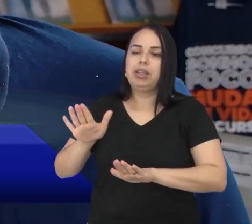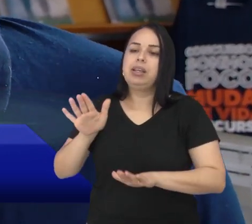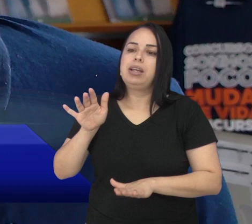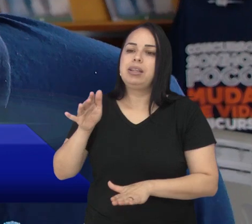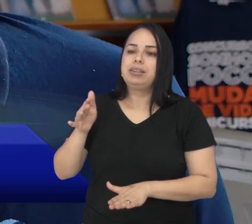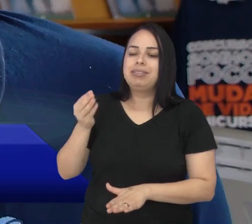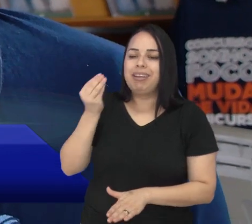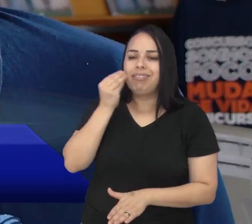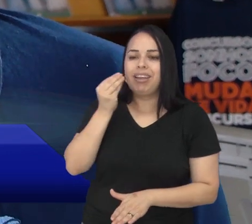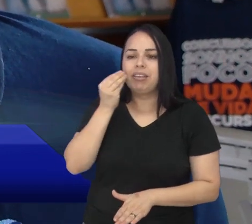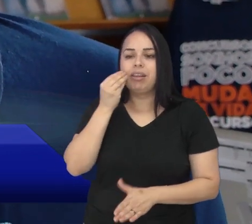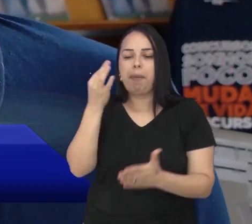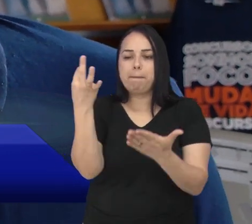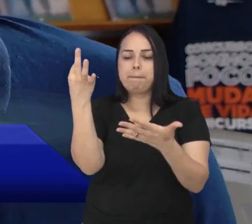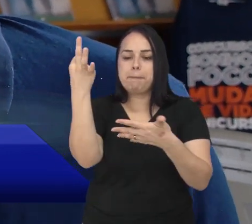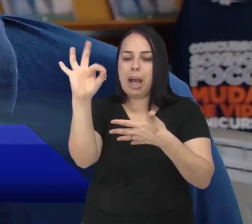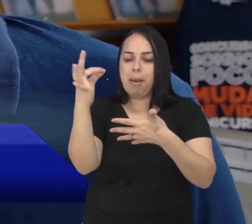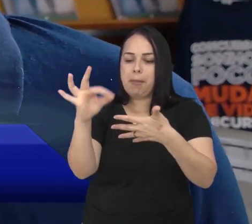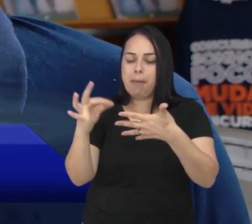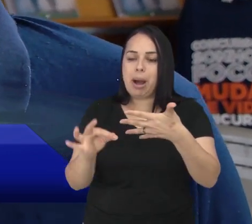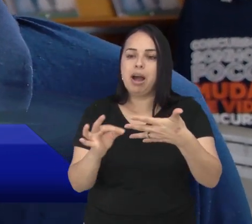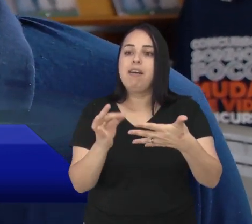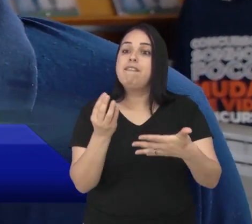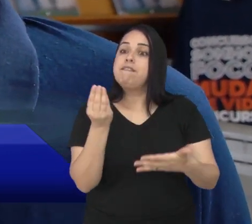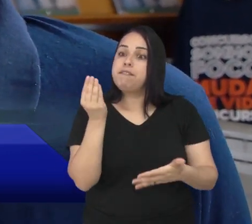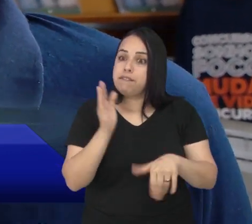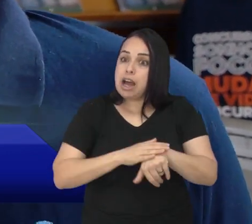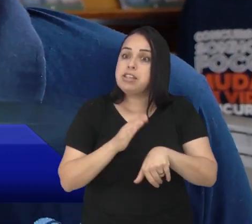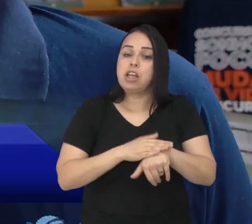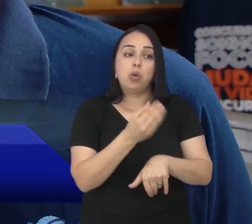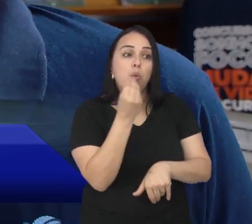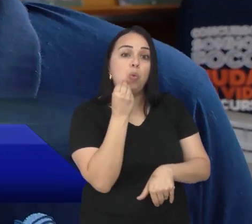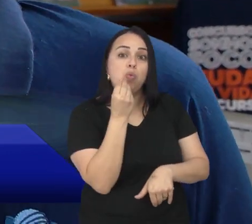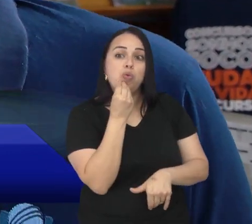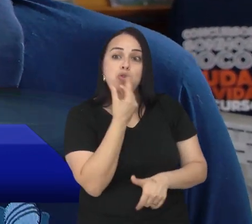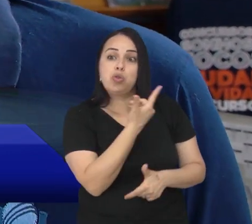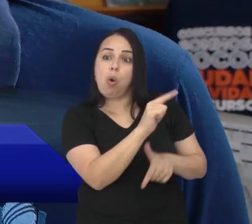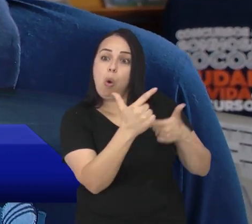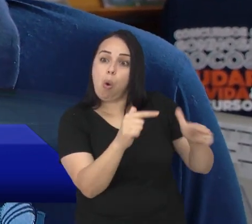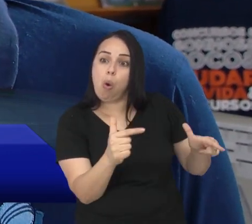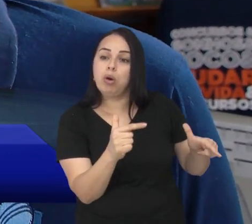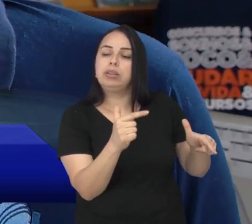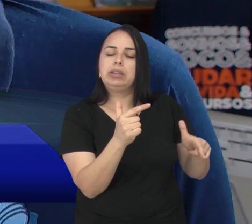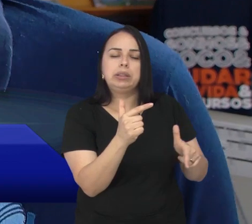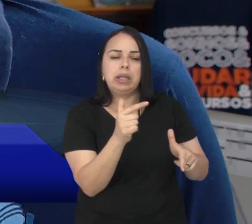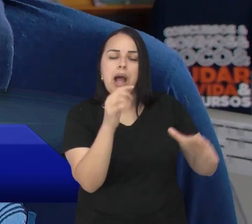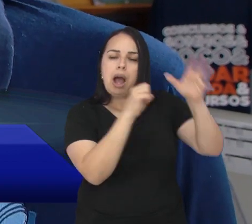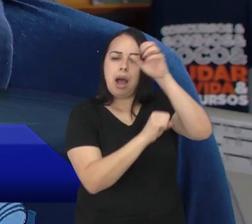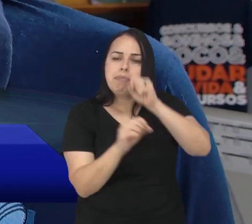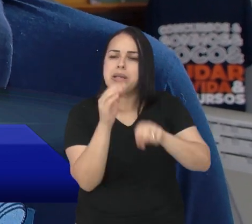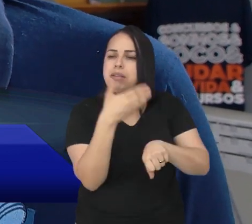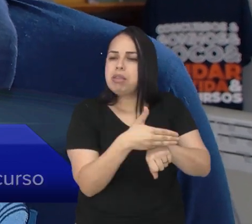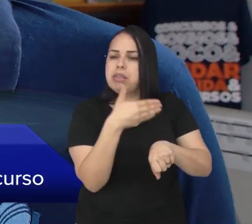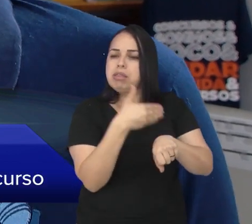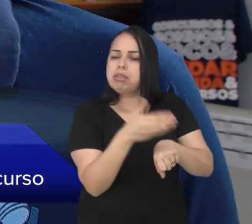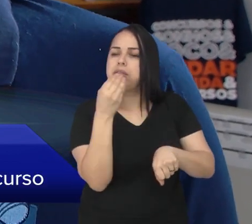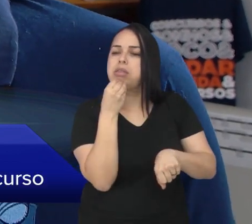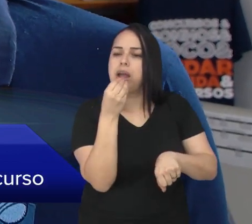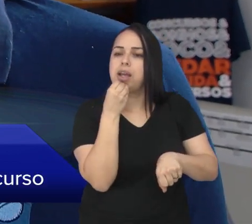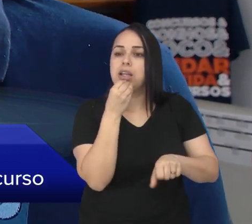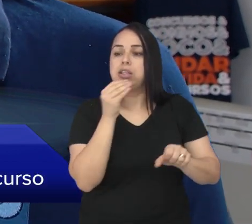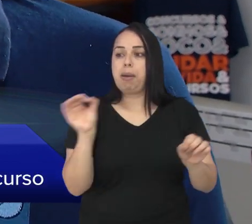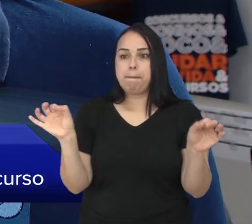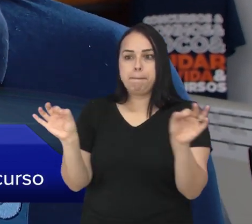CNU? Ele tentando resolver questões de provas anteriores, concurso. E nesse processo,